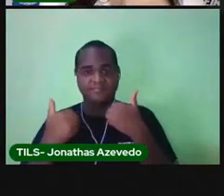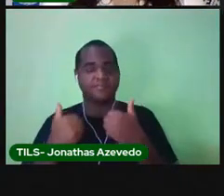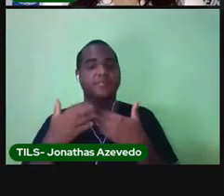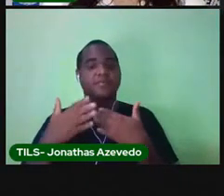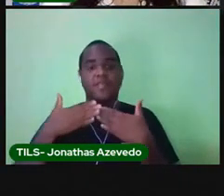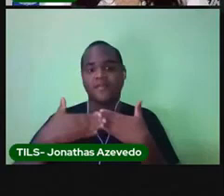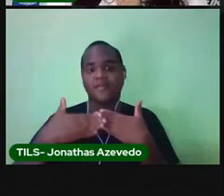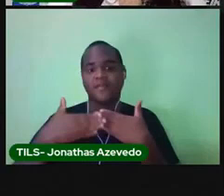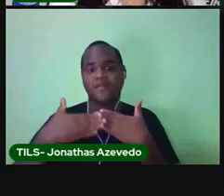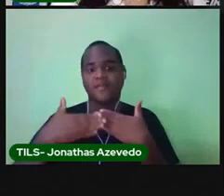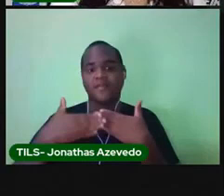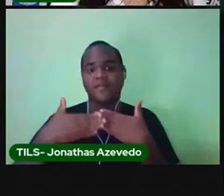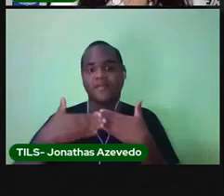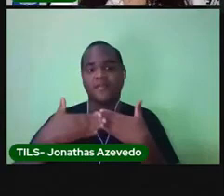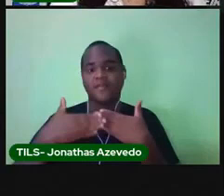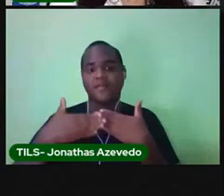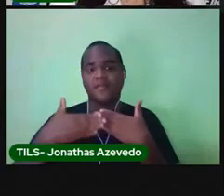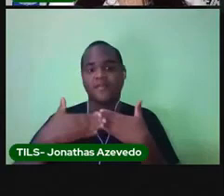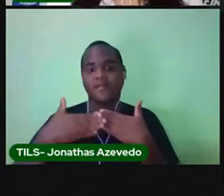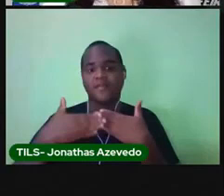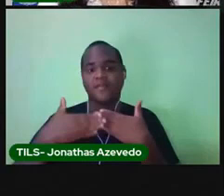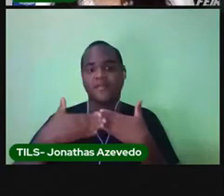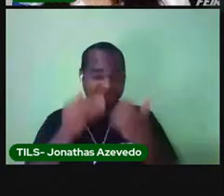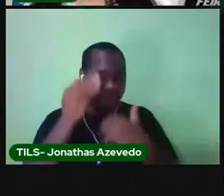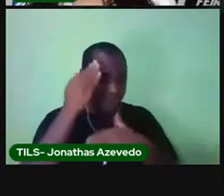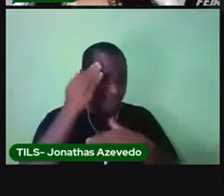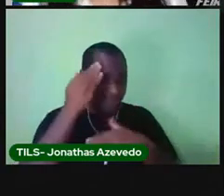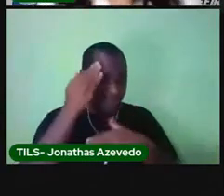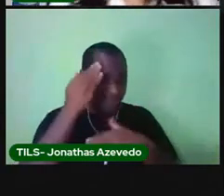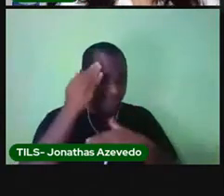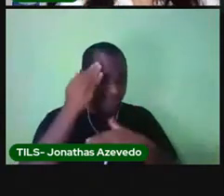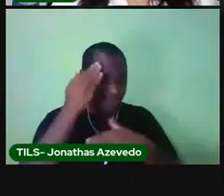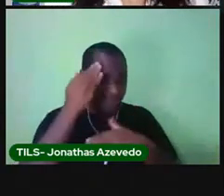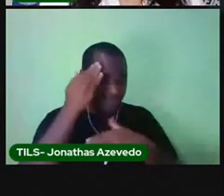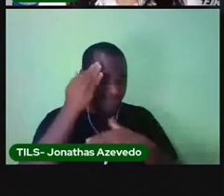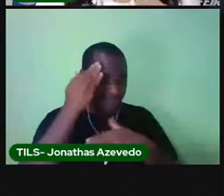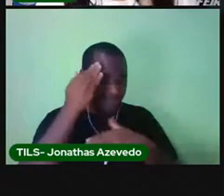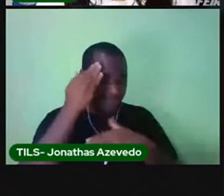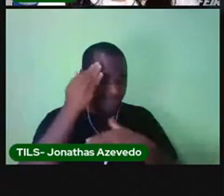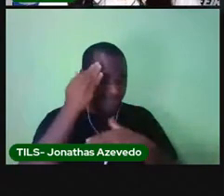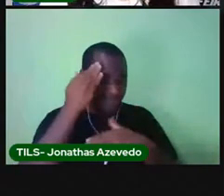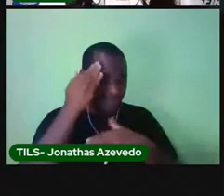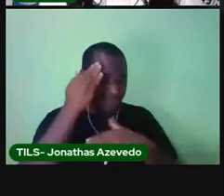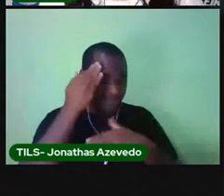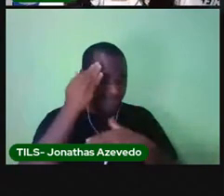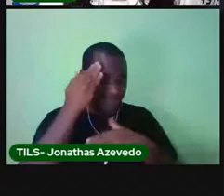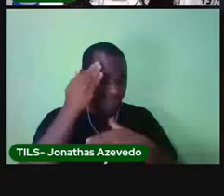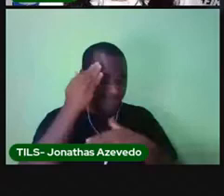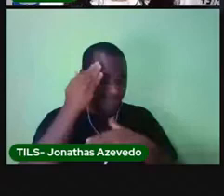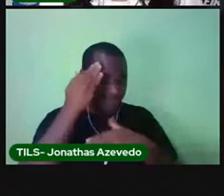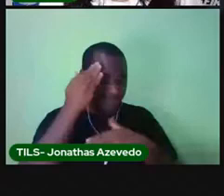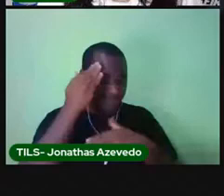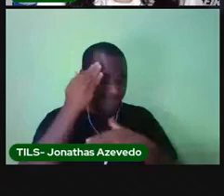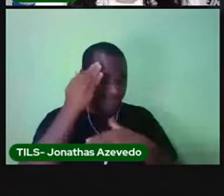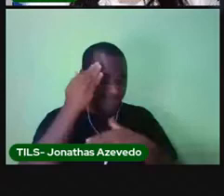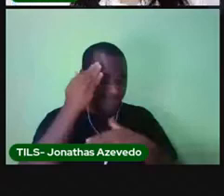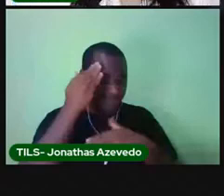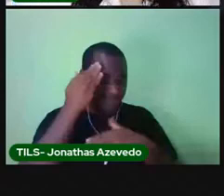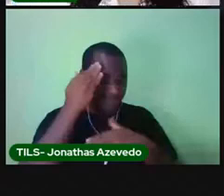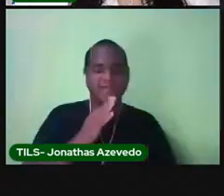mais à frente, você vai entender direitinho o que a Flá está falando. Olha só. Você conhece esses documentos?